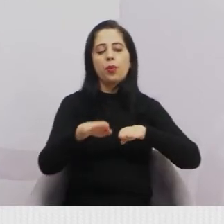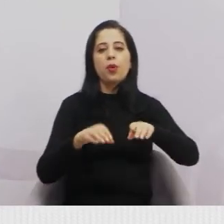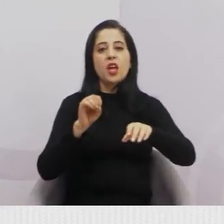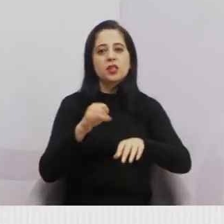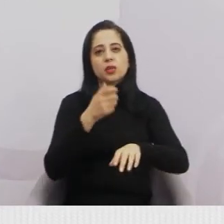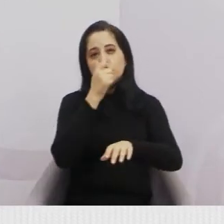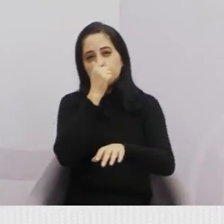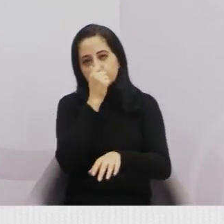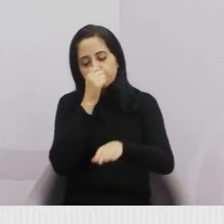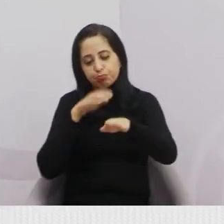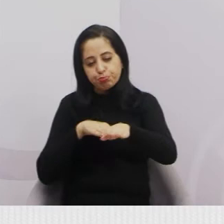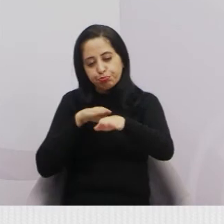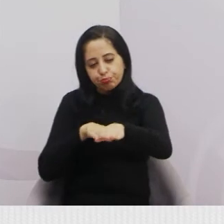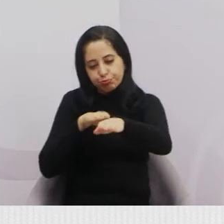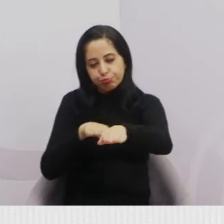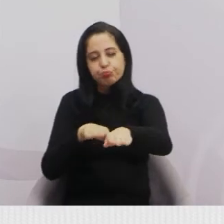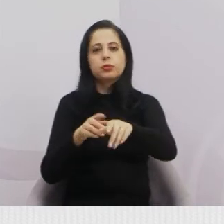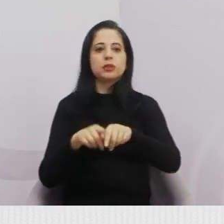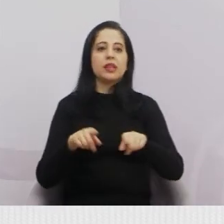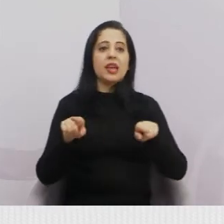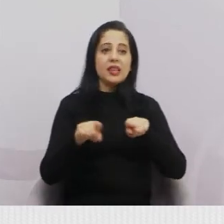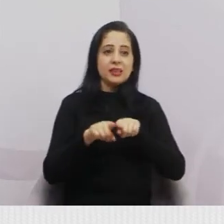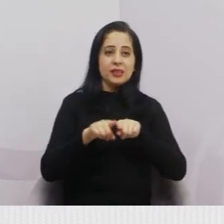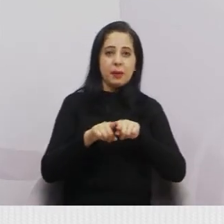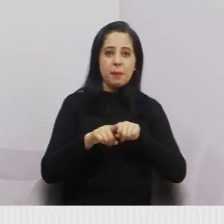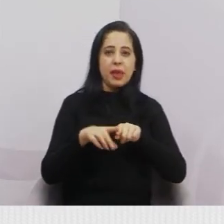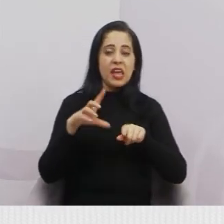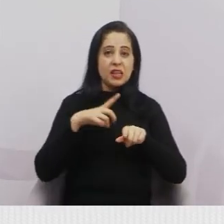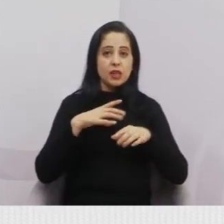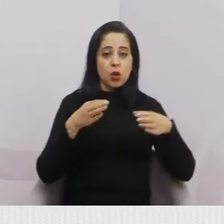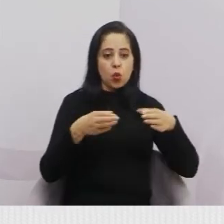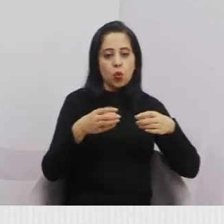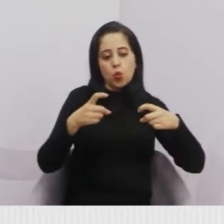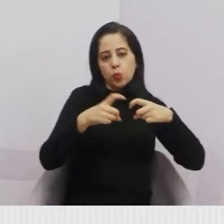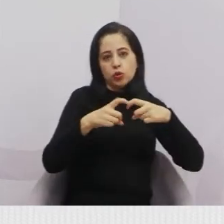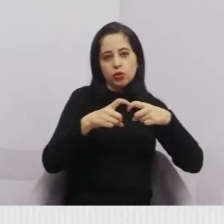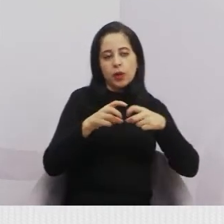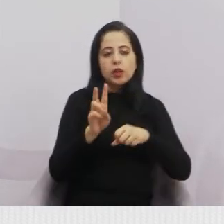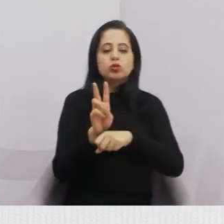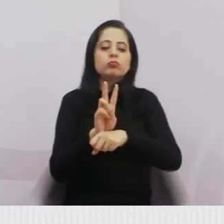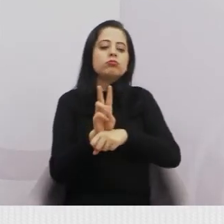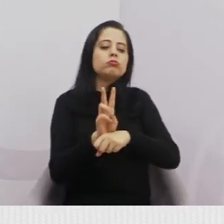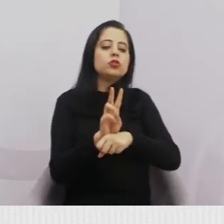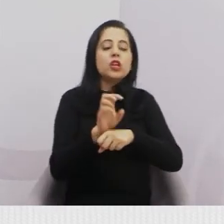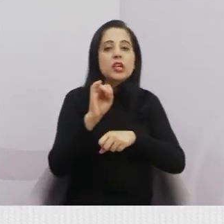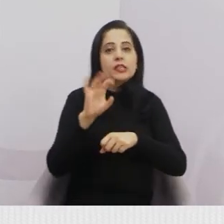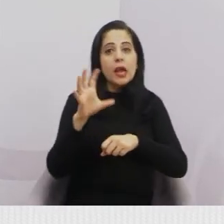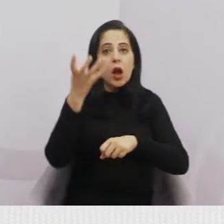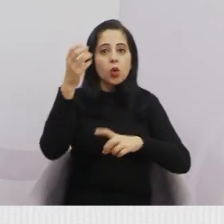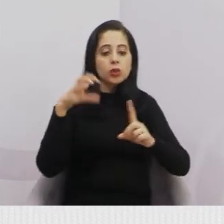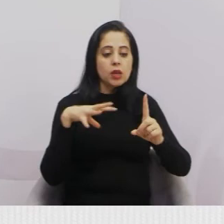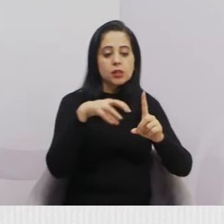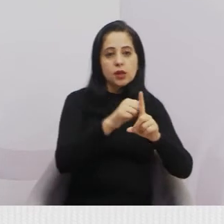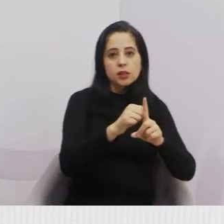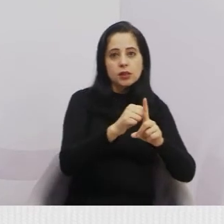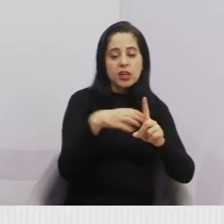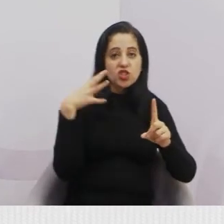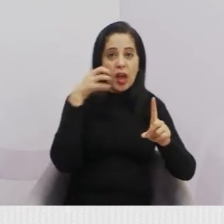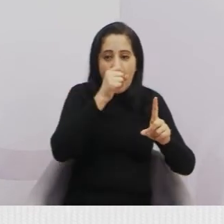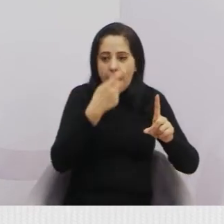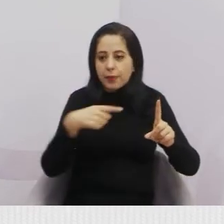também uma equipe médica acompanhando, no caso de acidentes. Então, é um trabalho